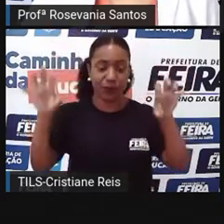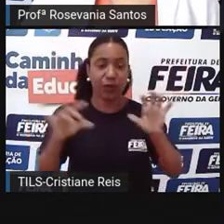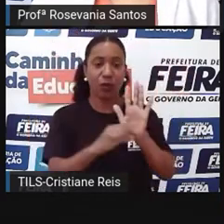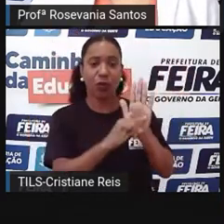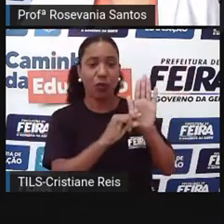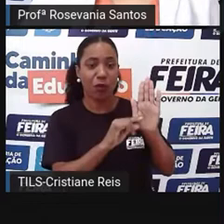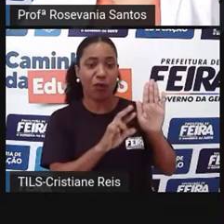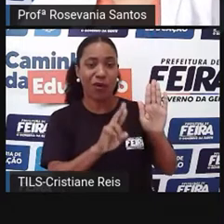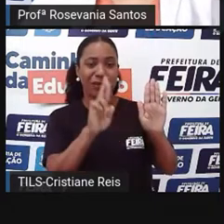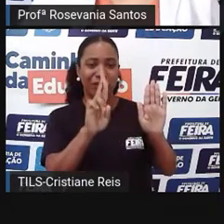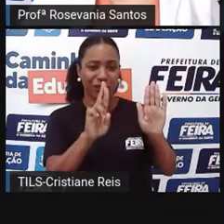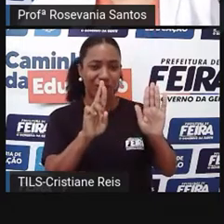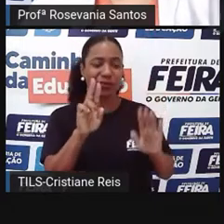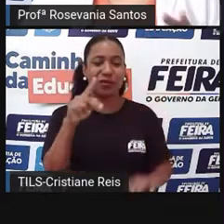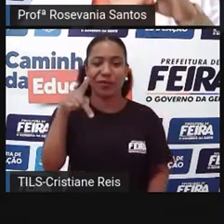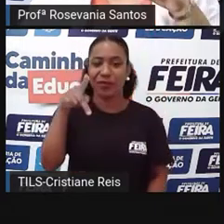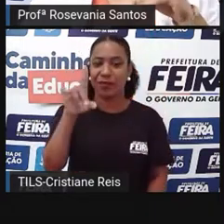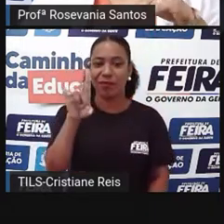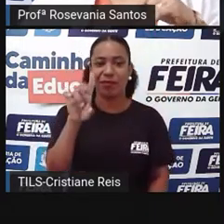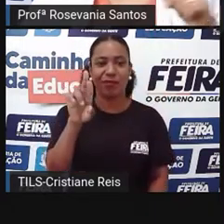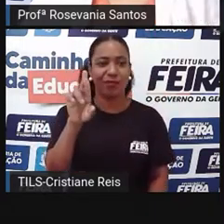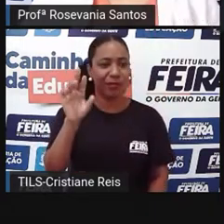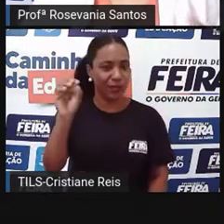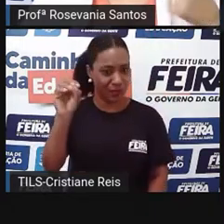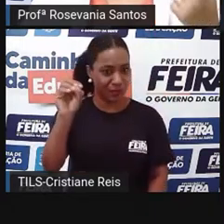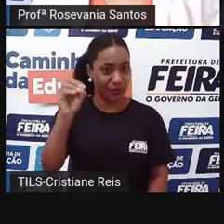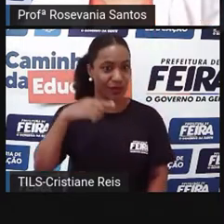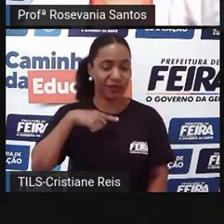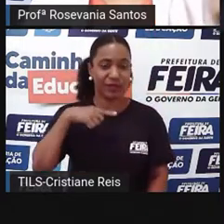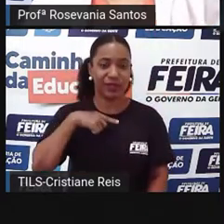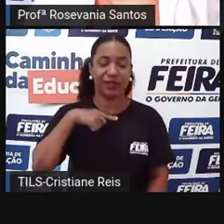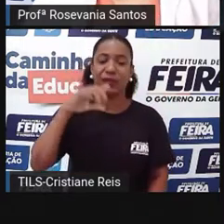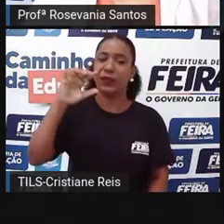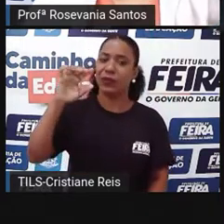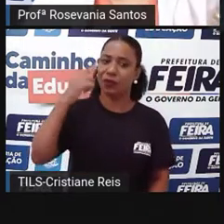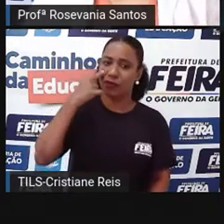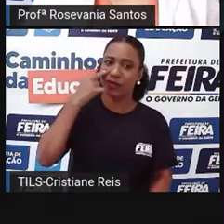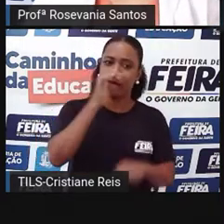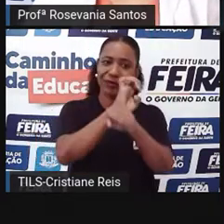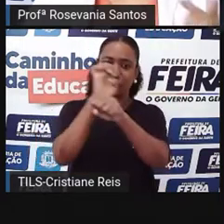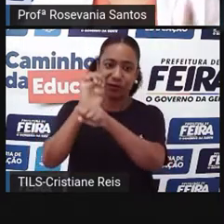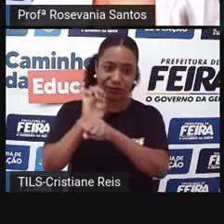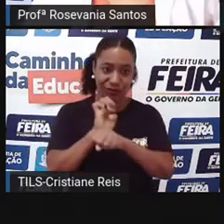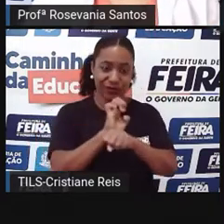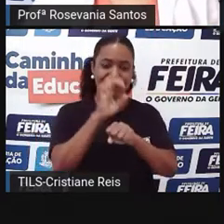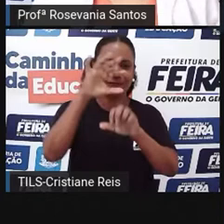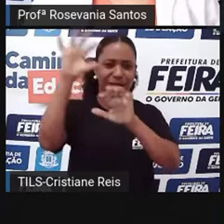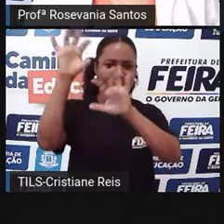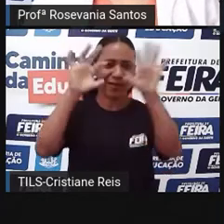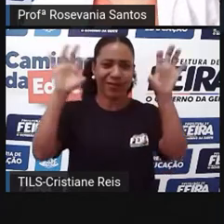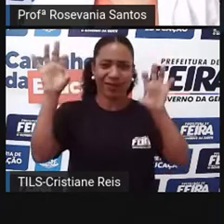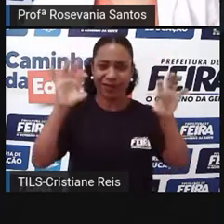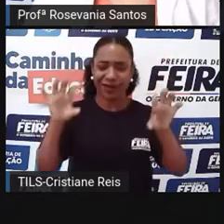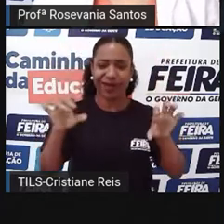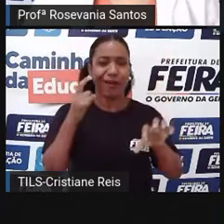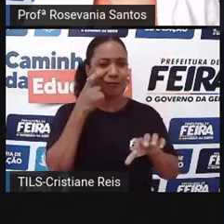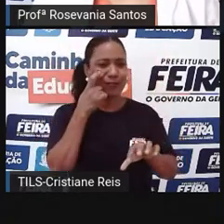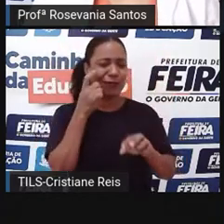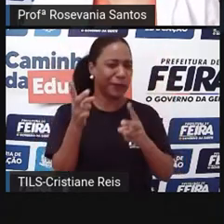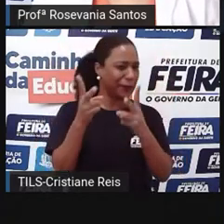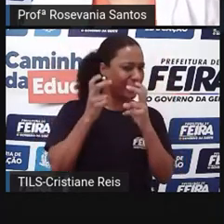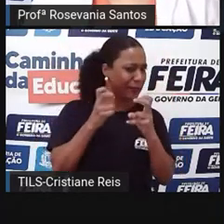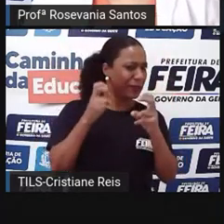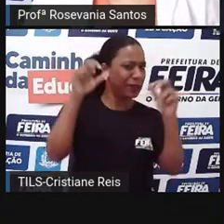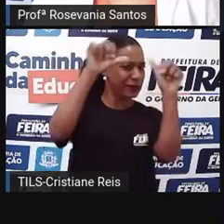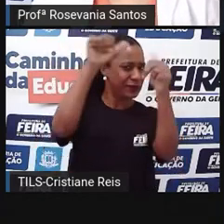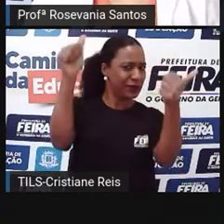segue o limite dos estados. Por isso que você, que é um bom menino, observador, estudioso, percebeu logo que tinha alguma coisa diferente.